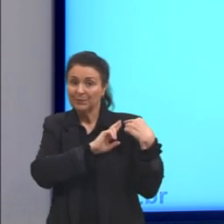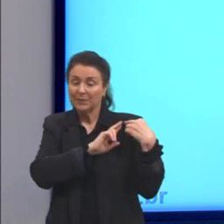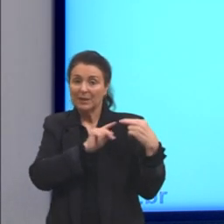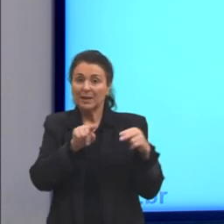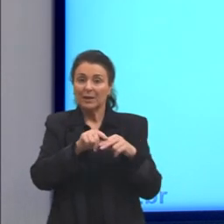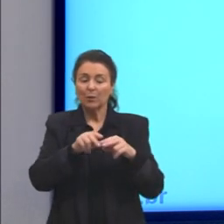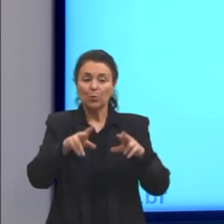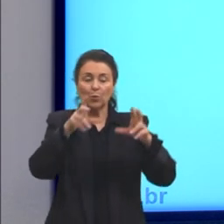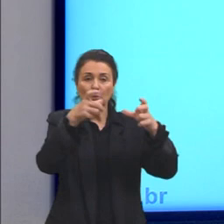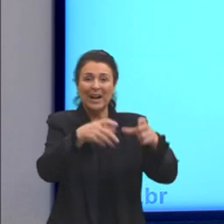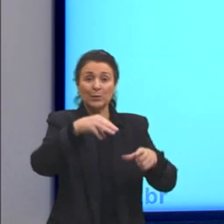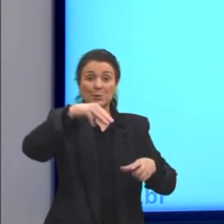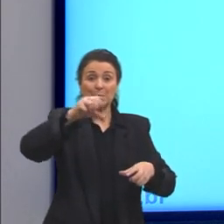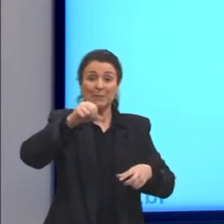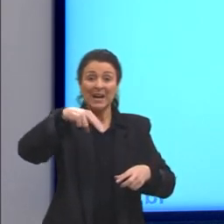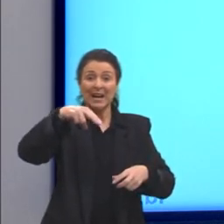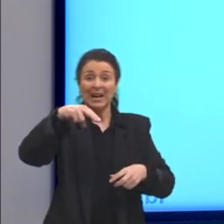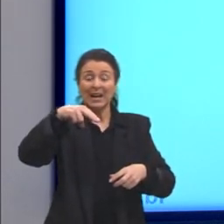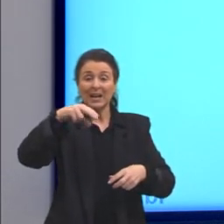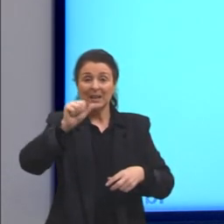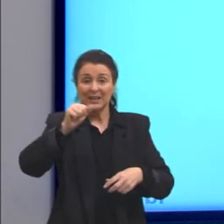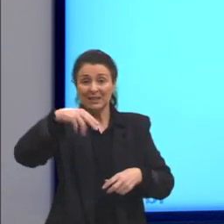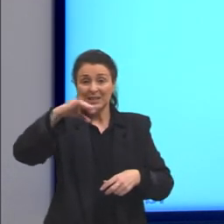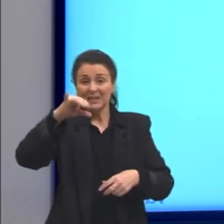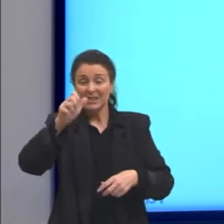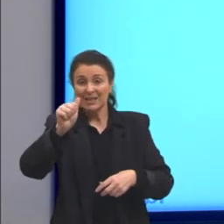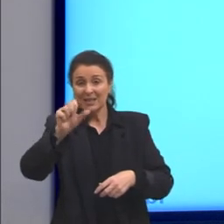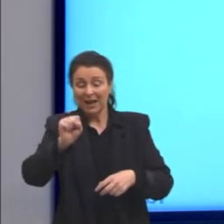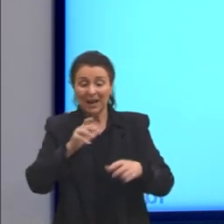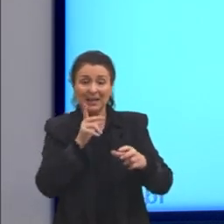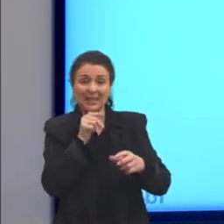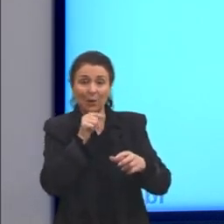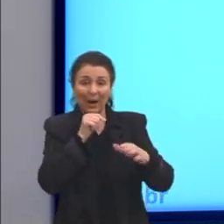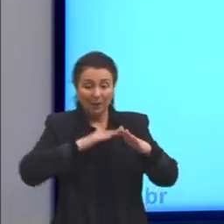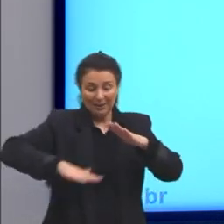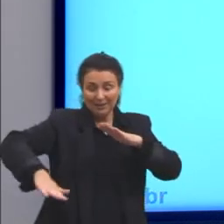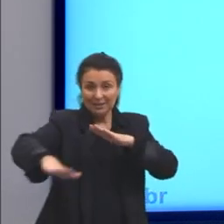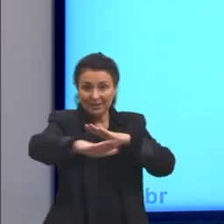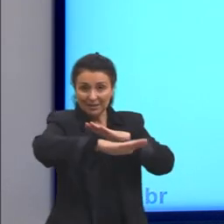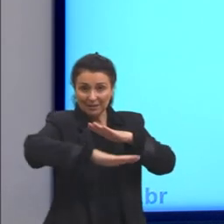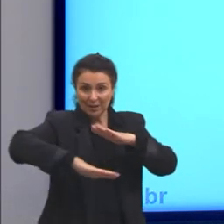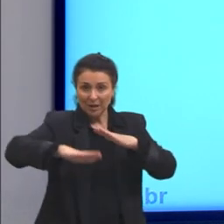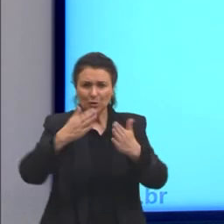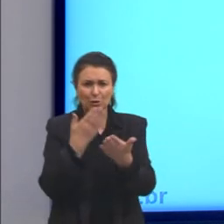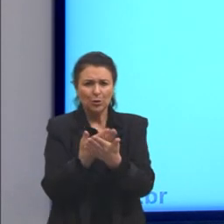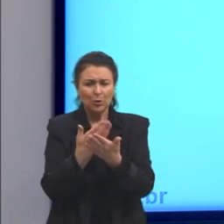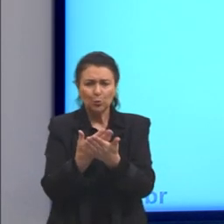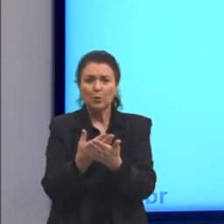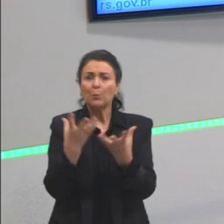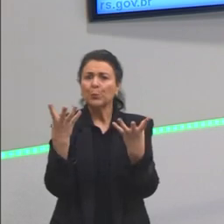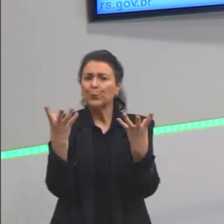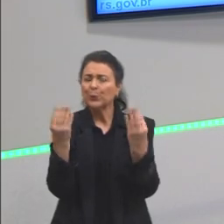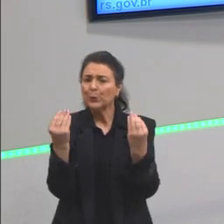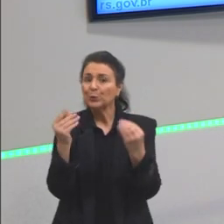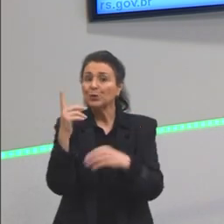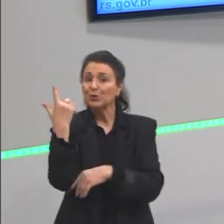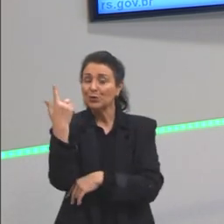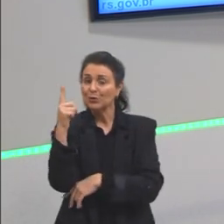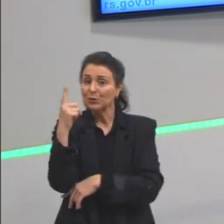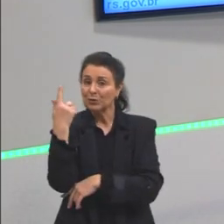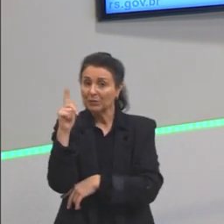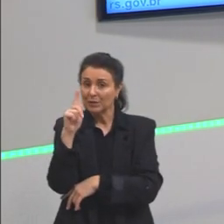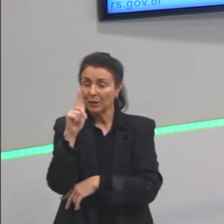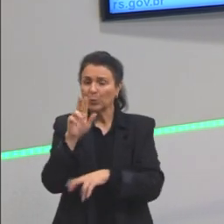Mananciais. Então, olha só, ilhas de calor, pessoal, é um termo que se usa bastante em geografia, não tanto na física. Então, foi um pouquinho